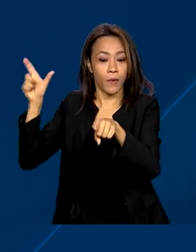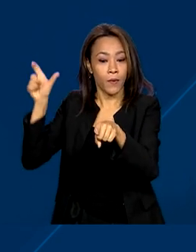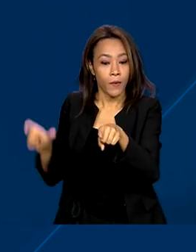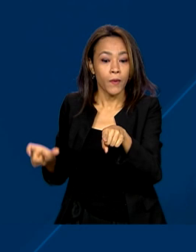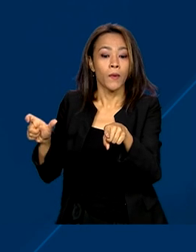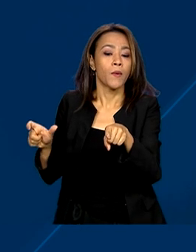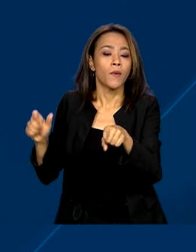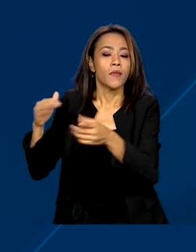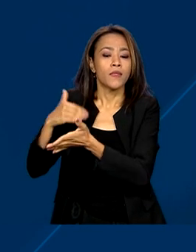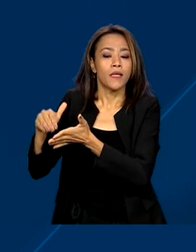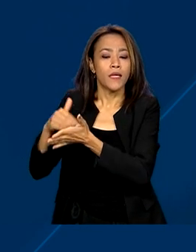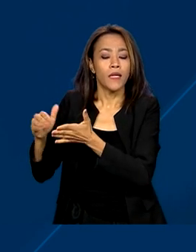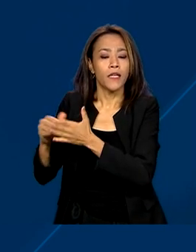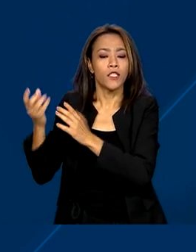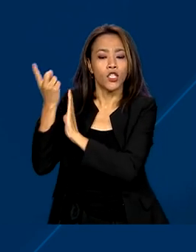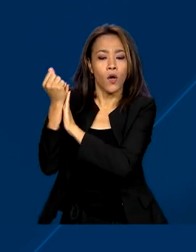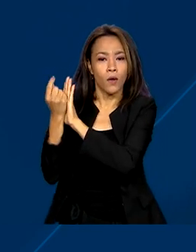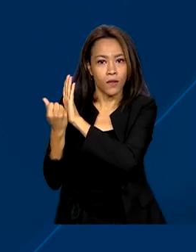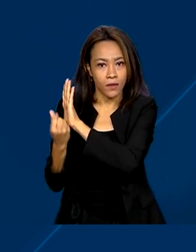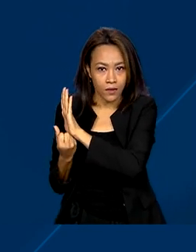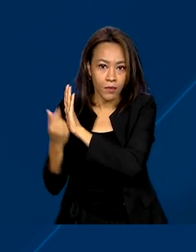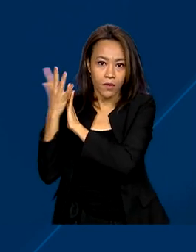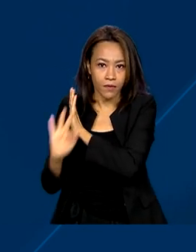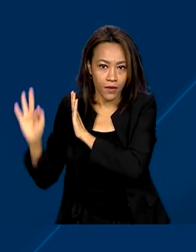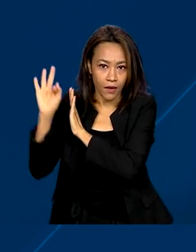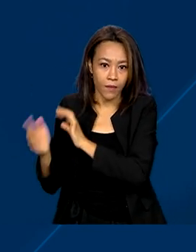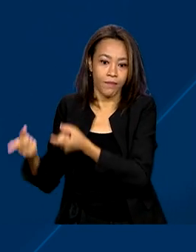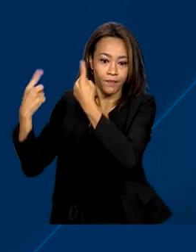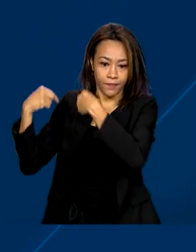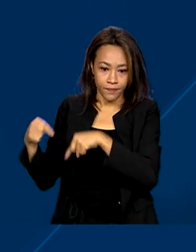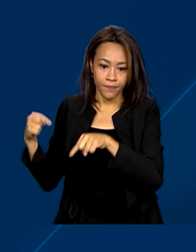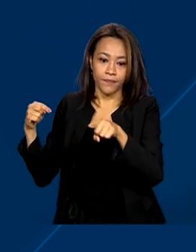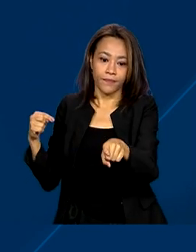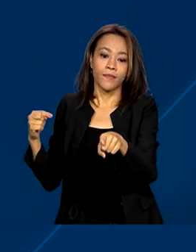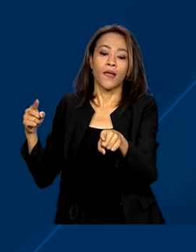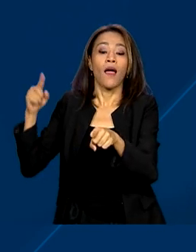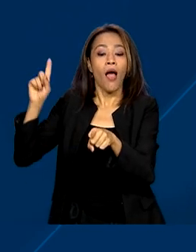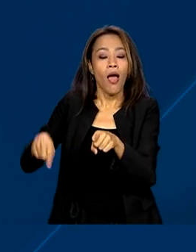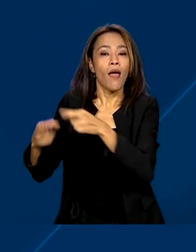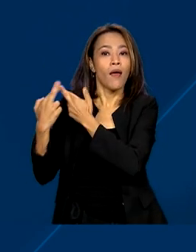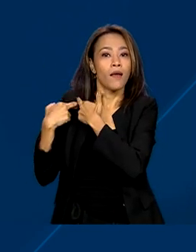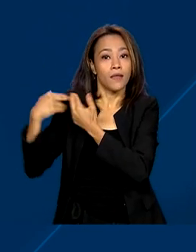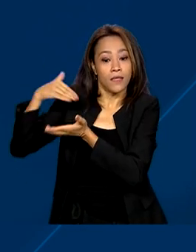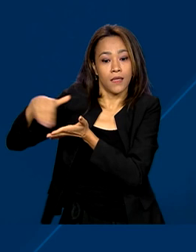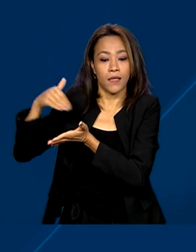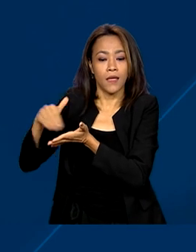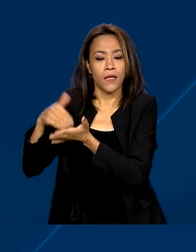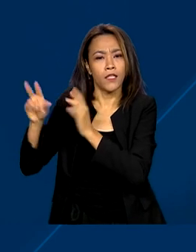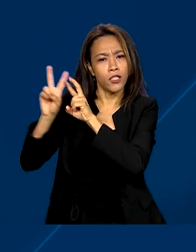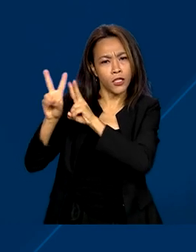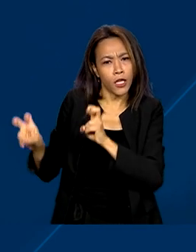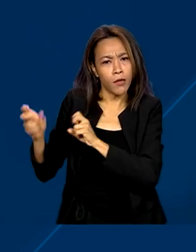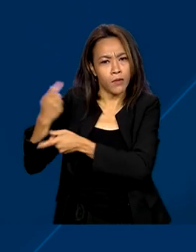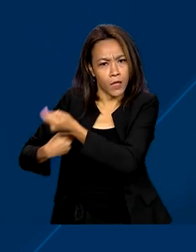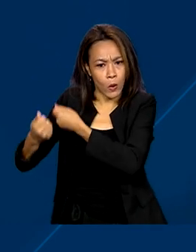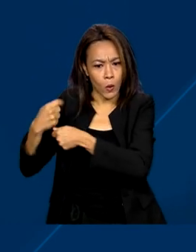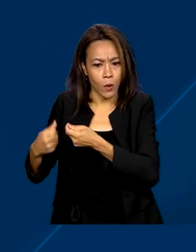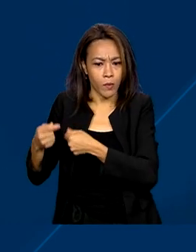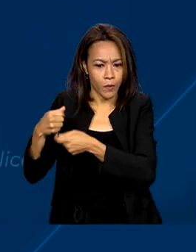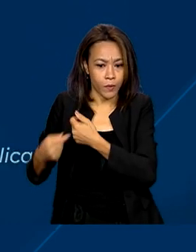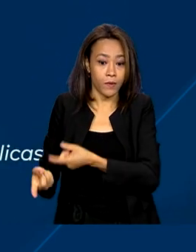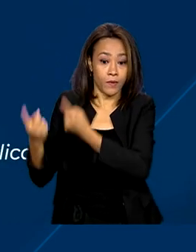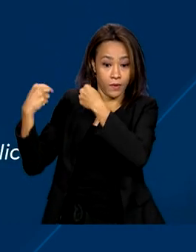assume a SOF, Secretaria de Orçamento Federal. Renata Maral comanda a Secretaria de Assuntos Econômicos.